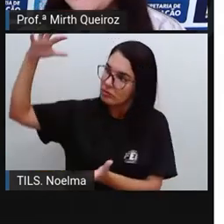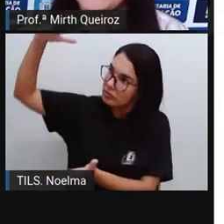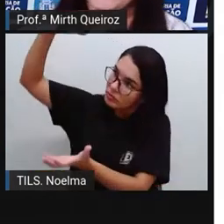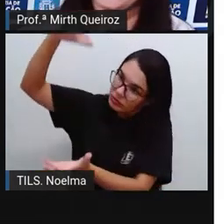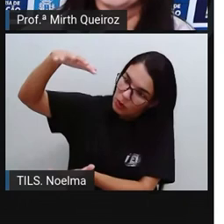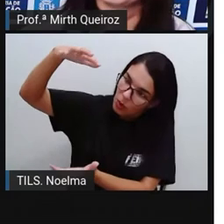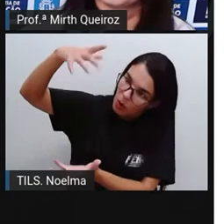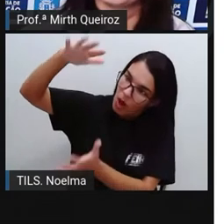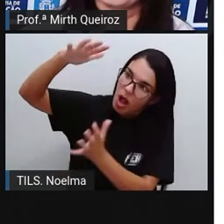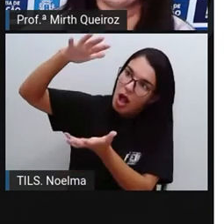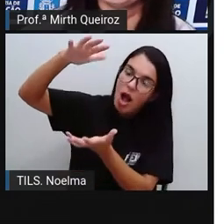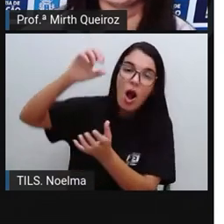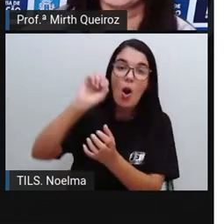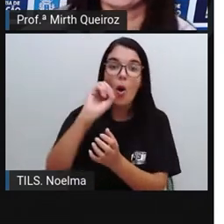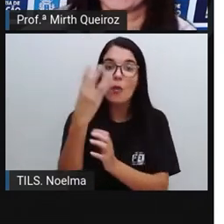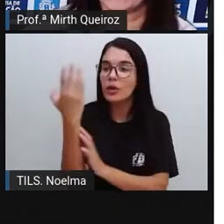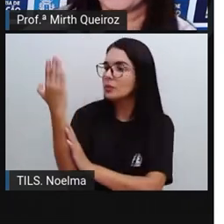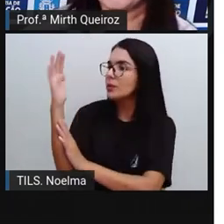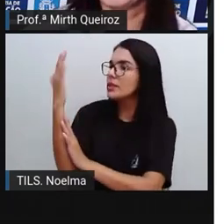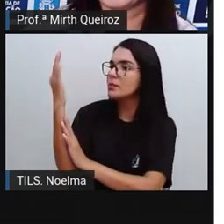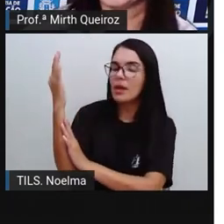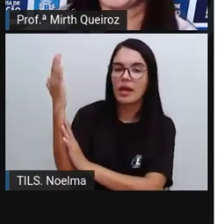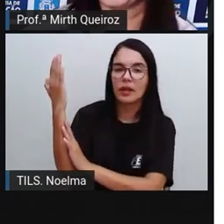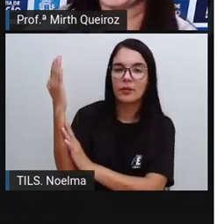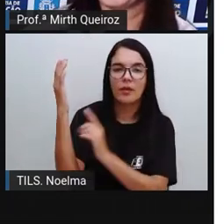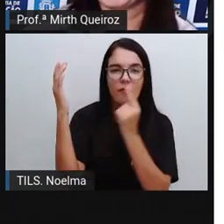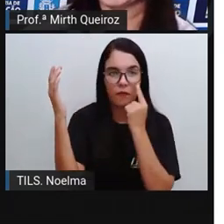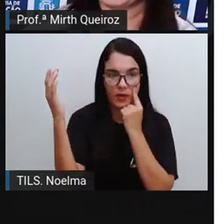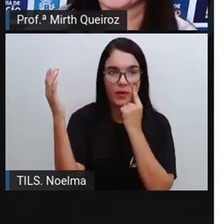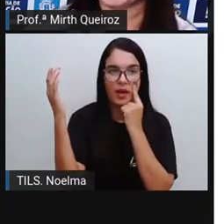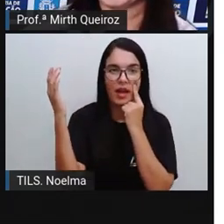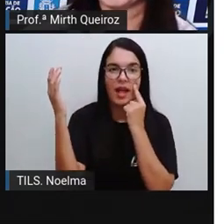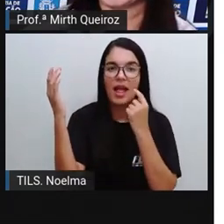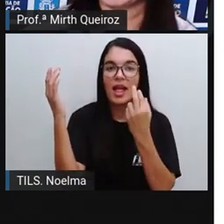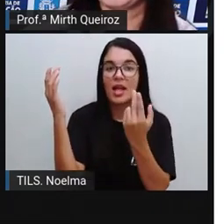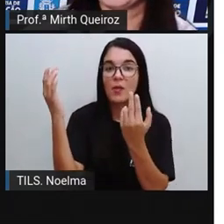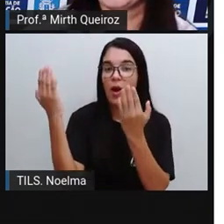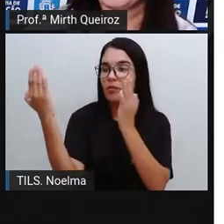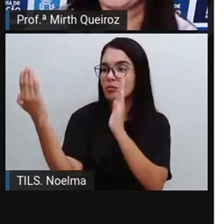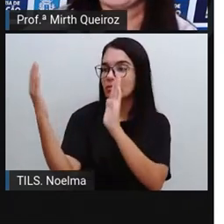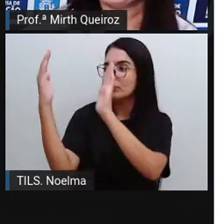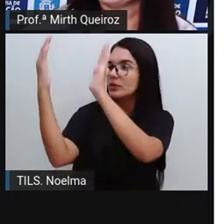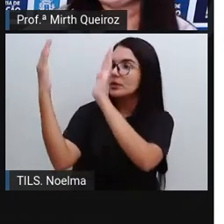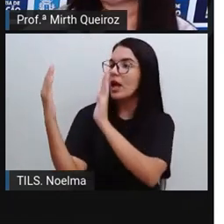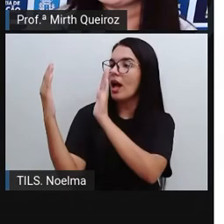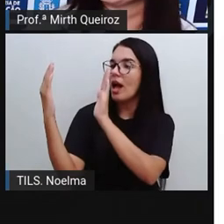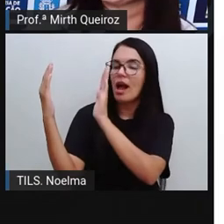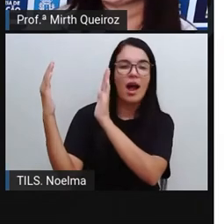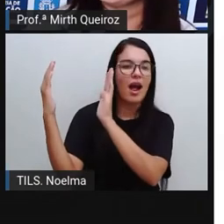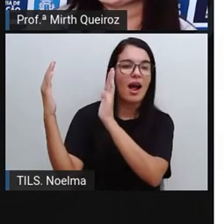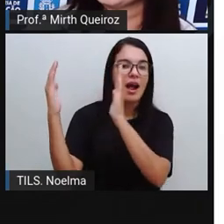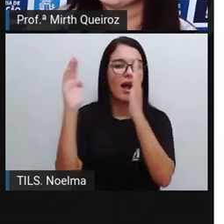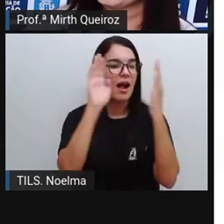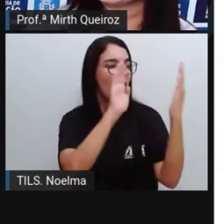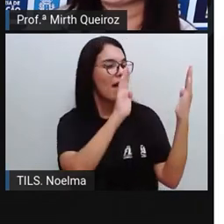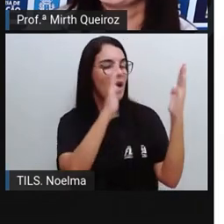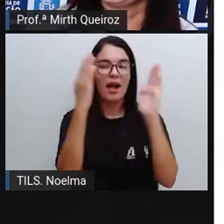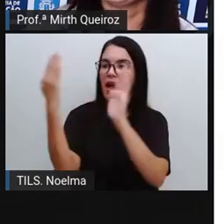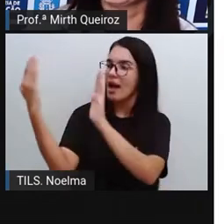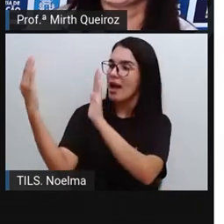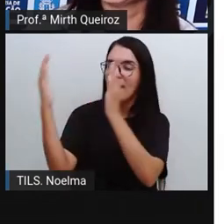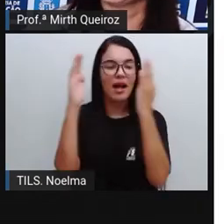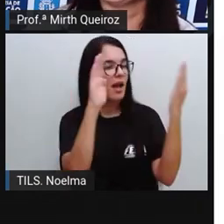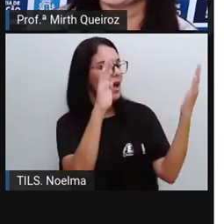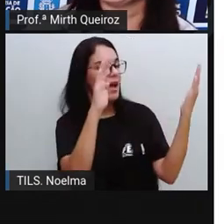espelho. Olha só, da mesma forma que a gente tinha essa imagem aqui acima, foi pintada essa imagem abaixo.